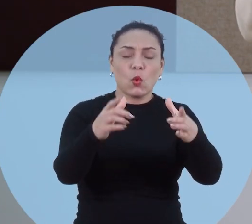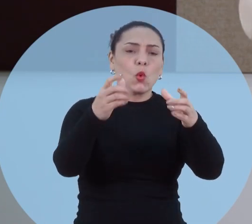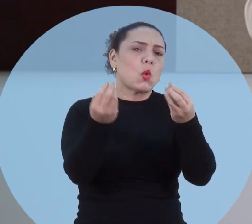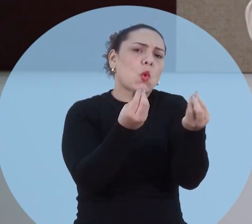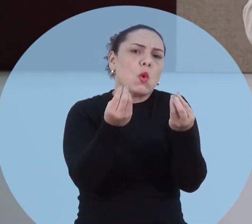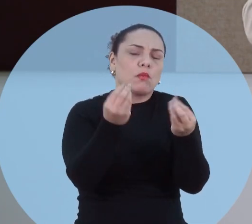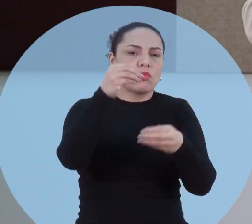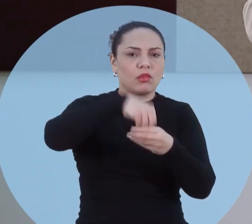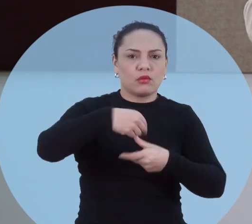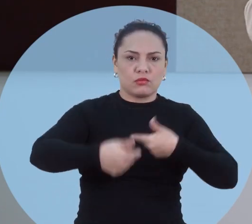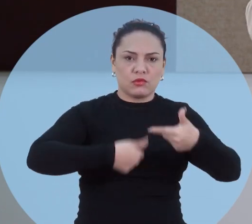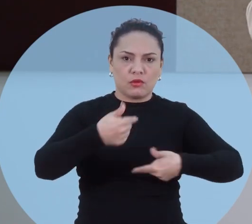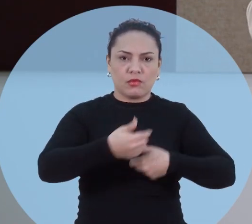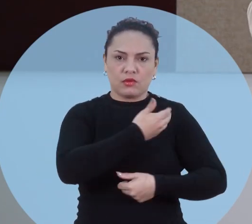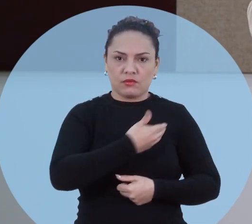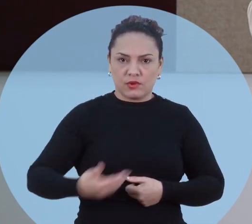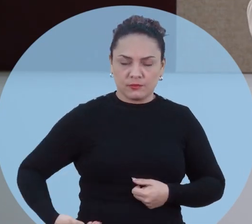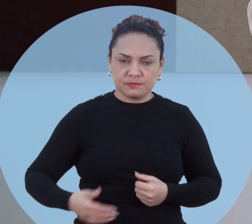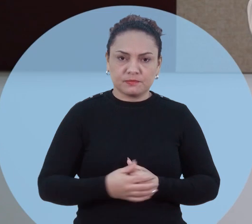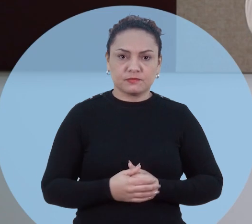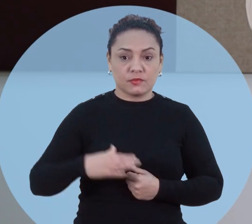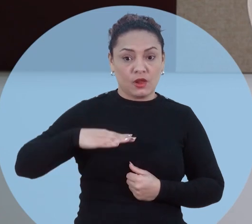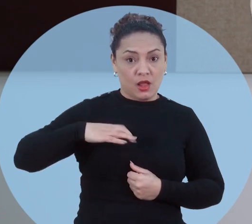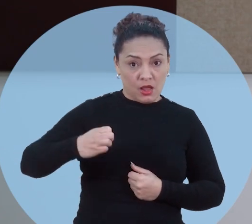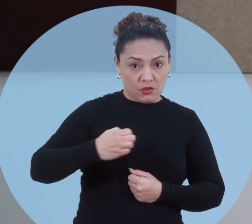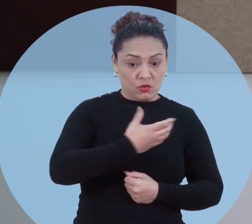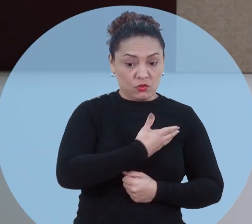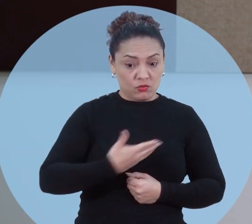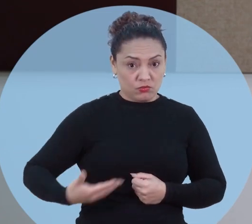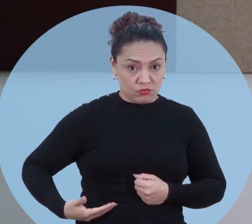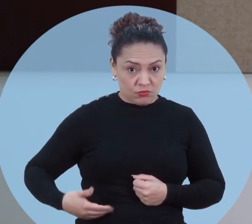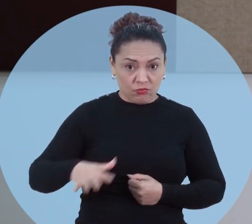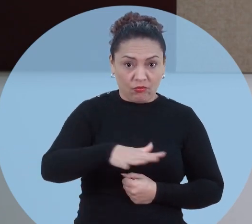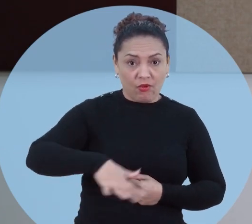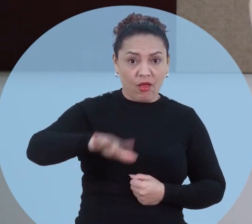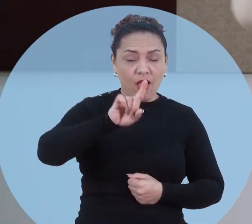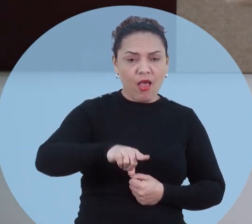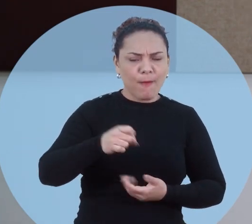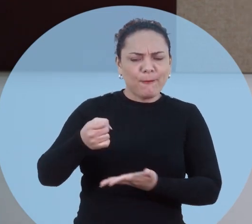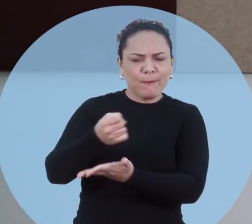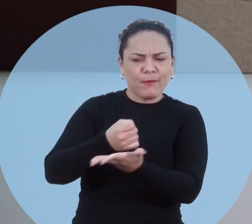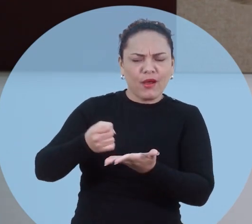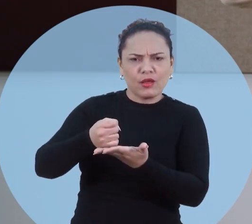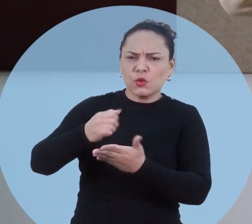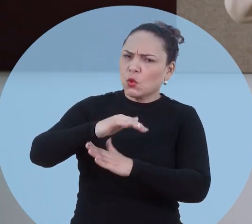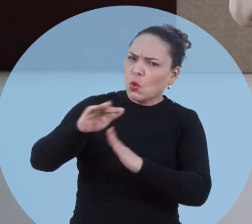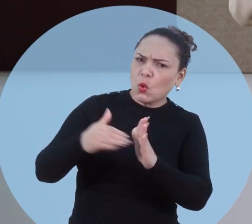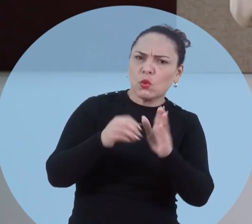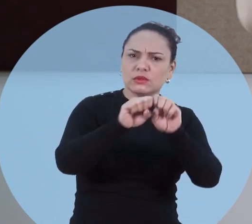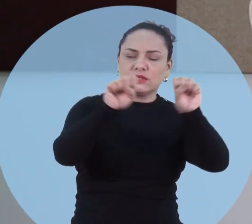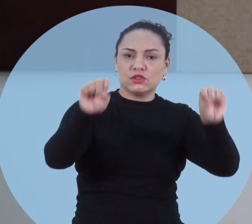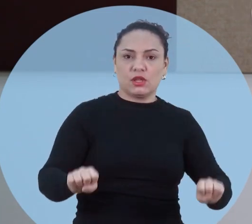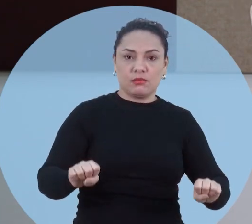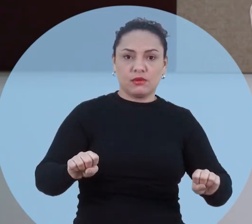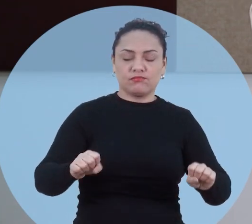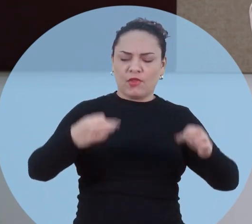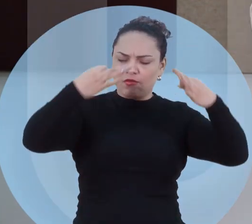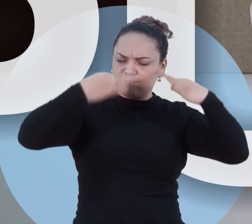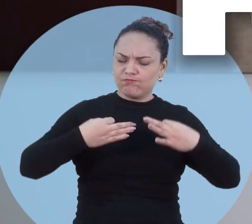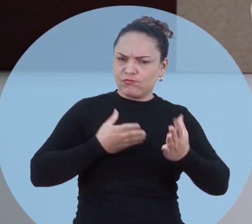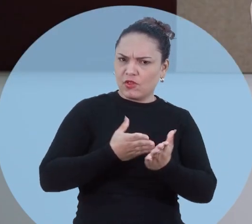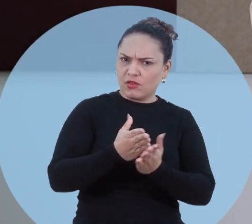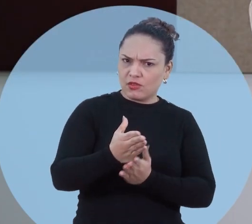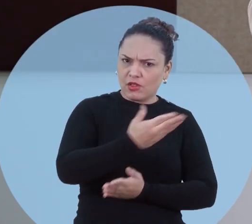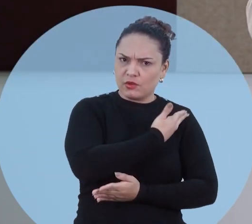direcionam as atividades do serviço público. A ética pública serve como base para todo um sistema denominado